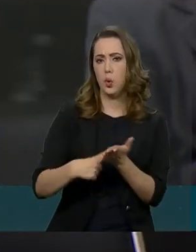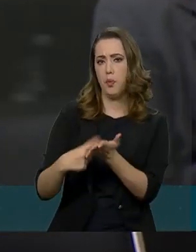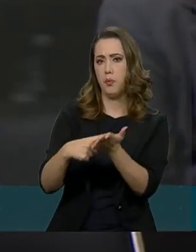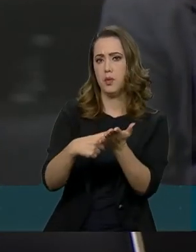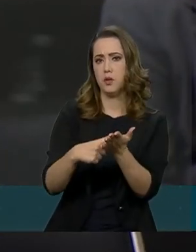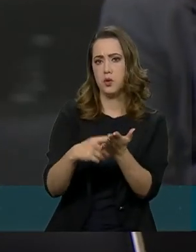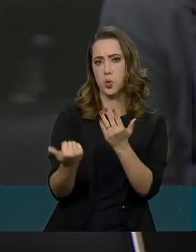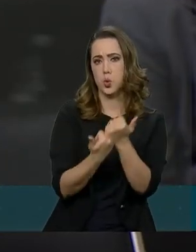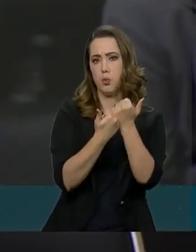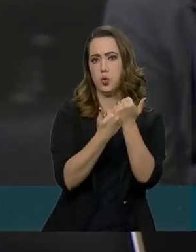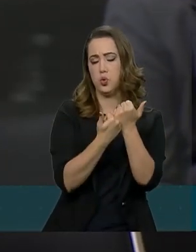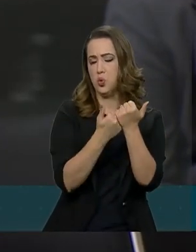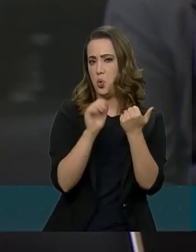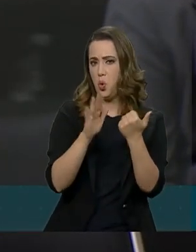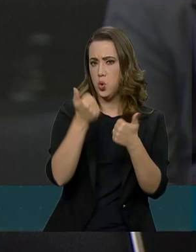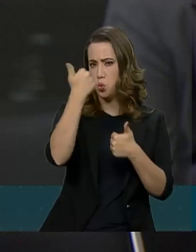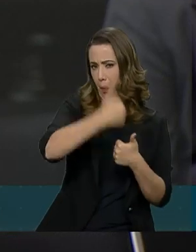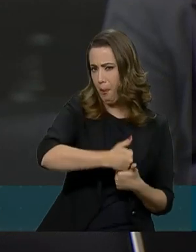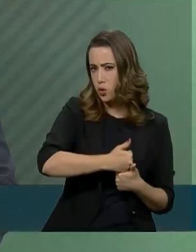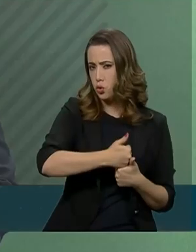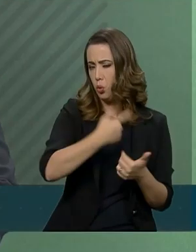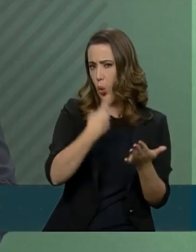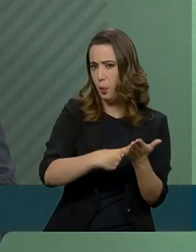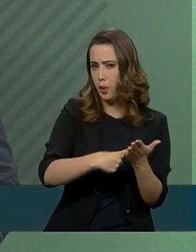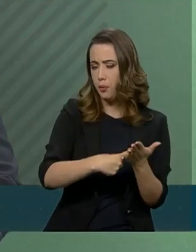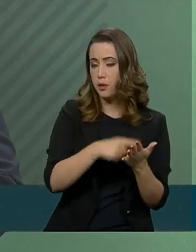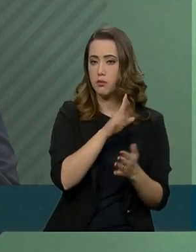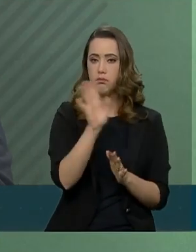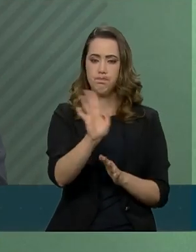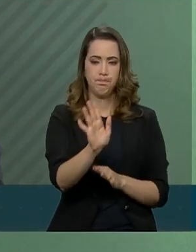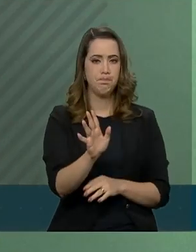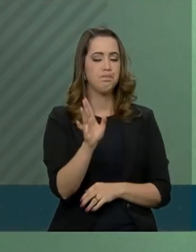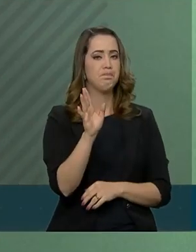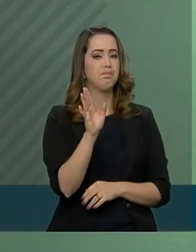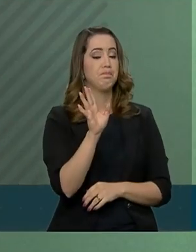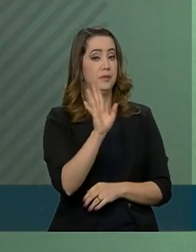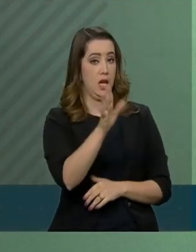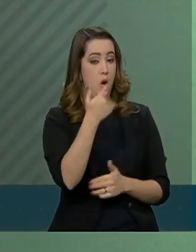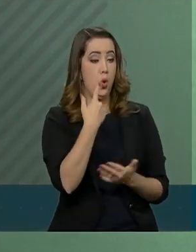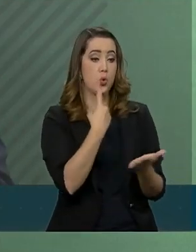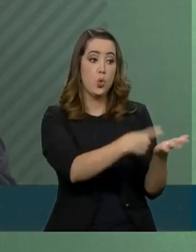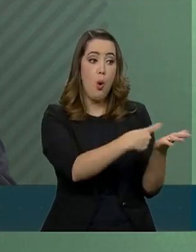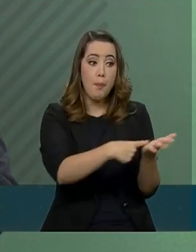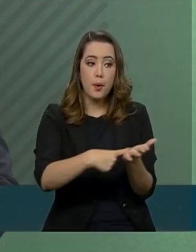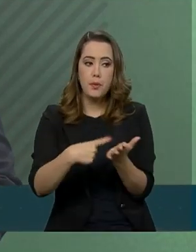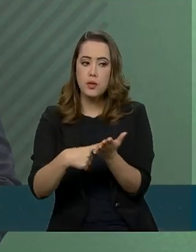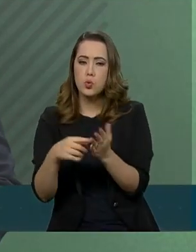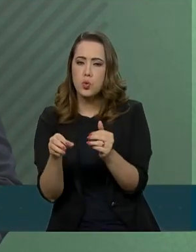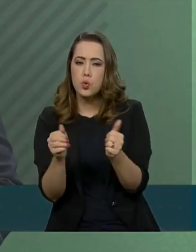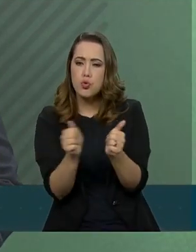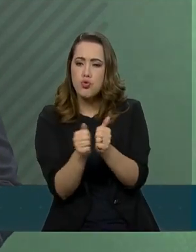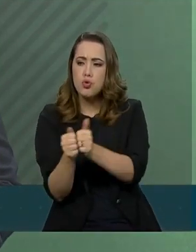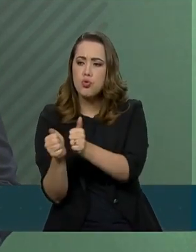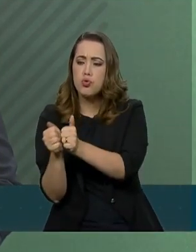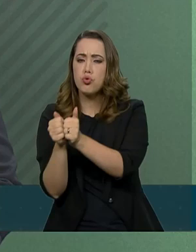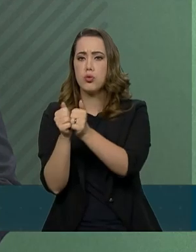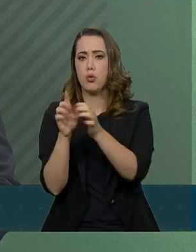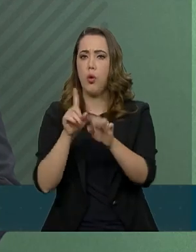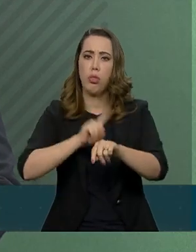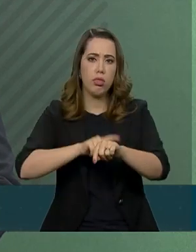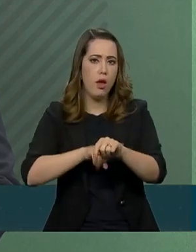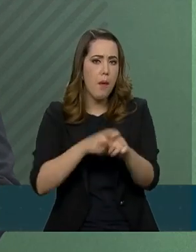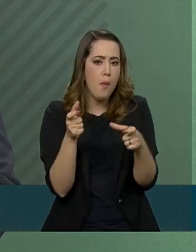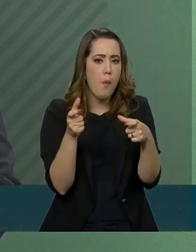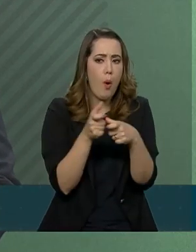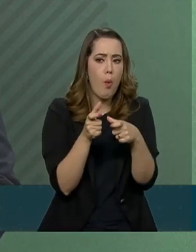no lugar, não foi uma substituição de agenda? Não, as agendas, elas foram se somando, se completando e, em função disso, o tempo se